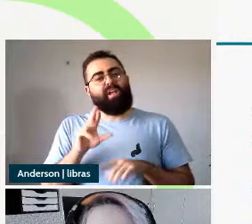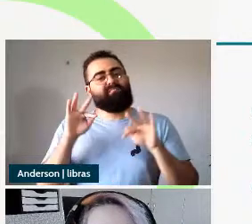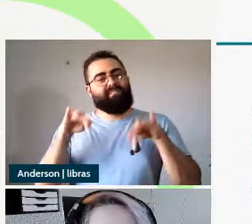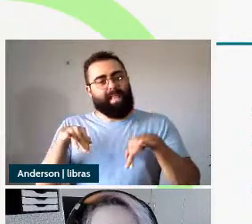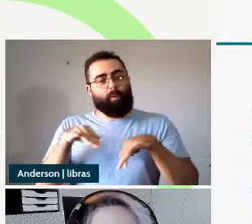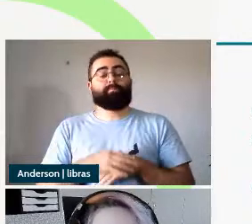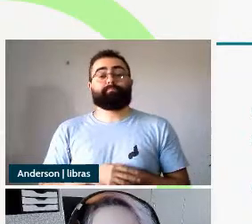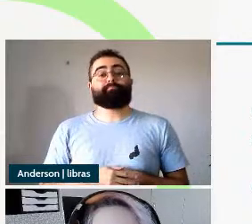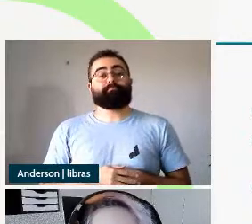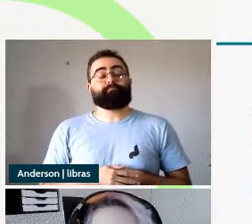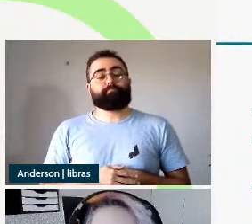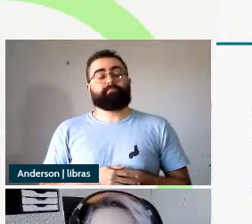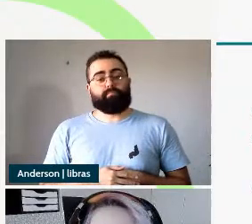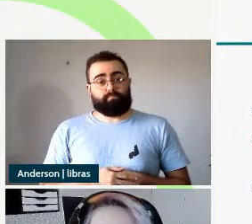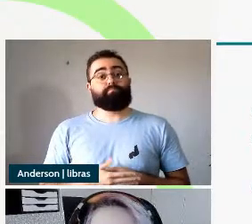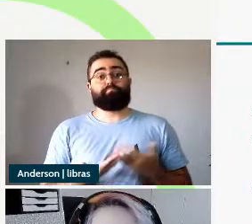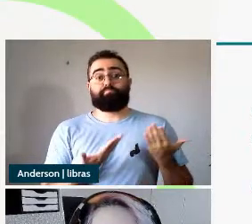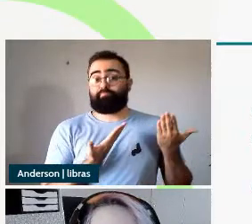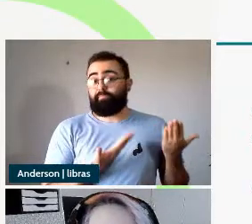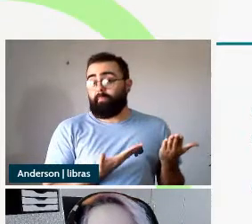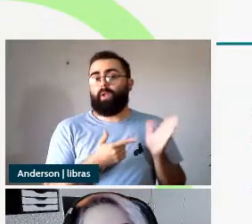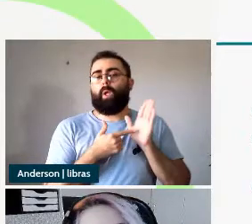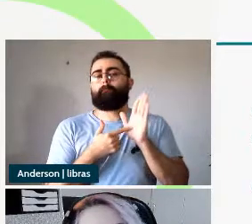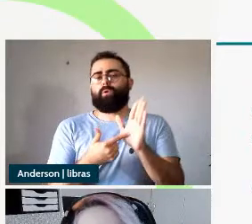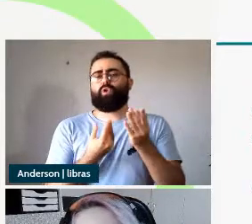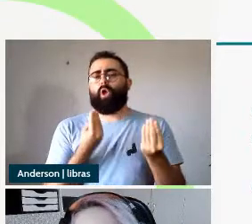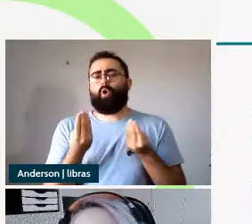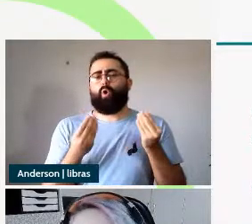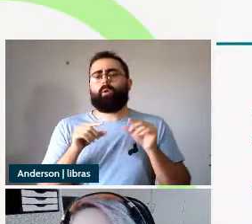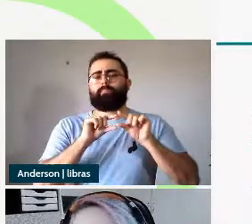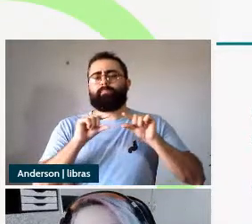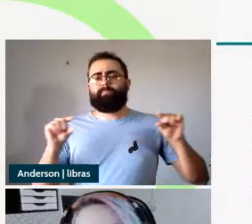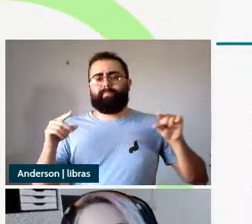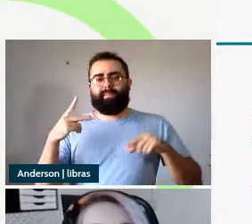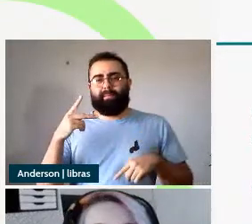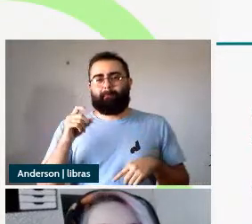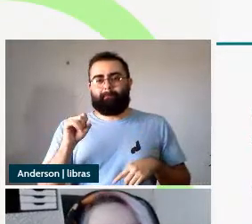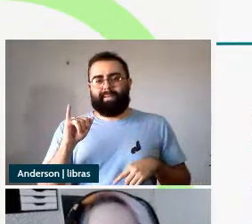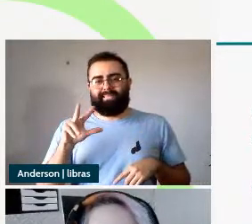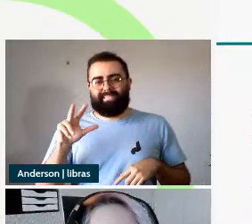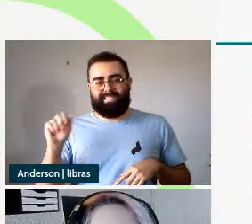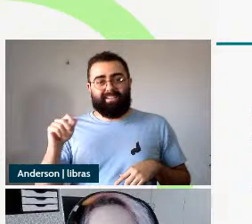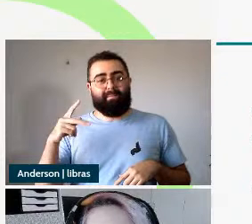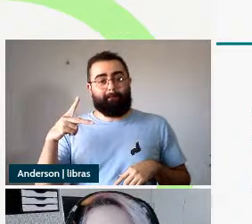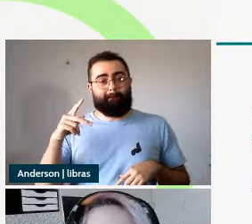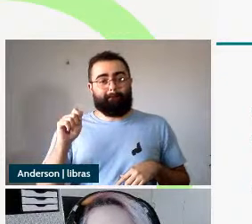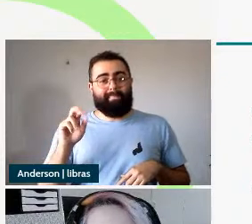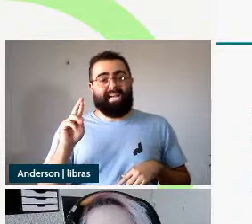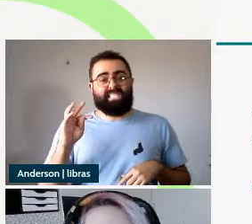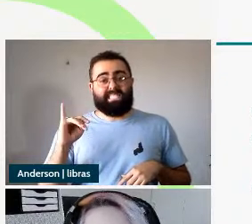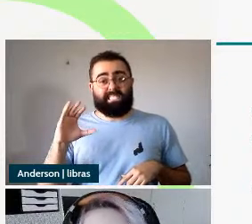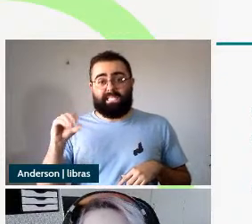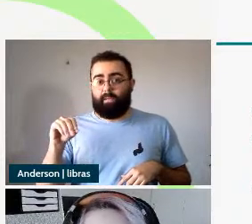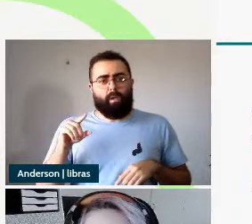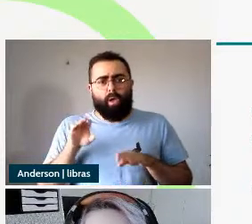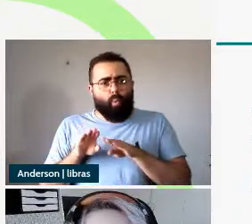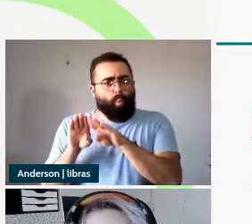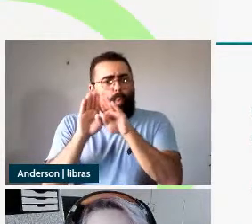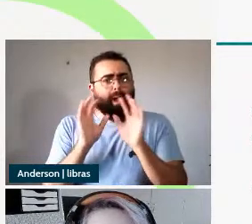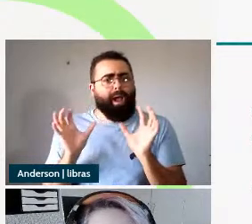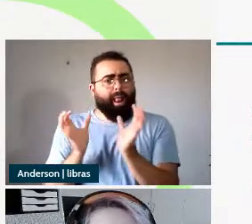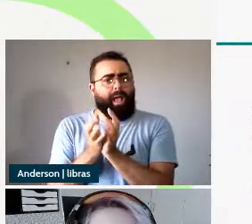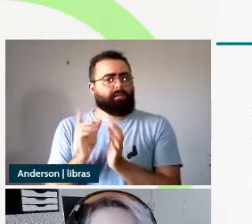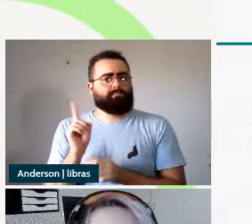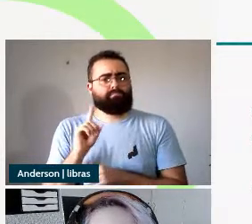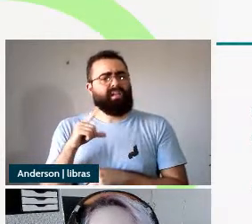sobre o objeto em si os participios eles são uma classe não homogênea eles são empregados em diversas estruturas sintáticas de